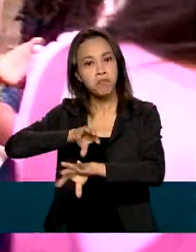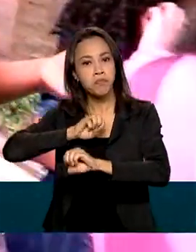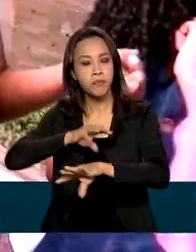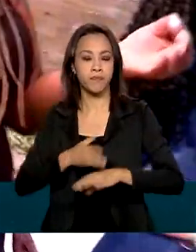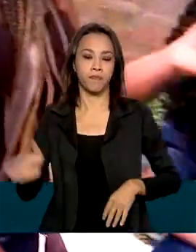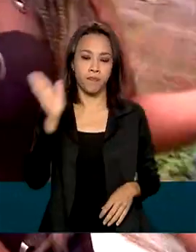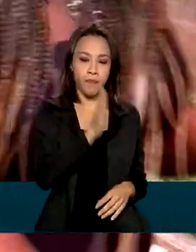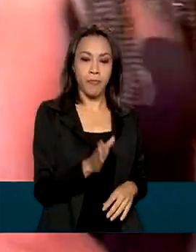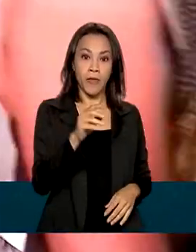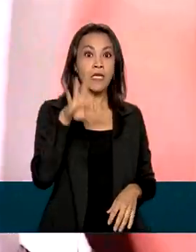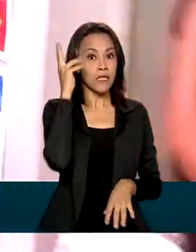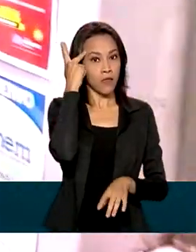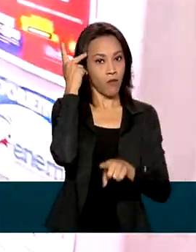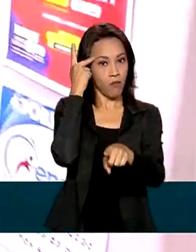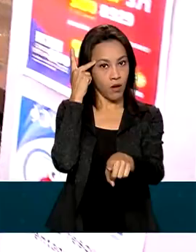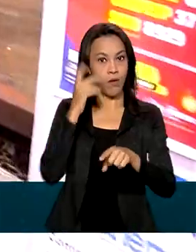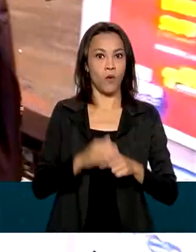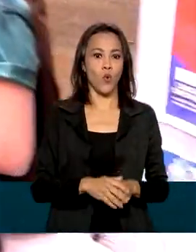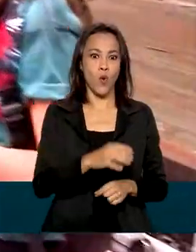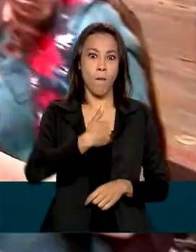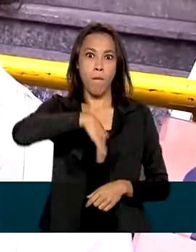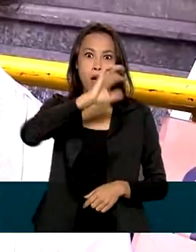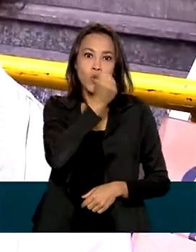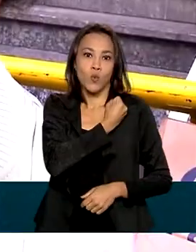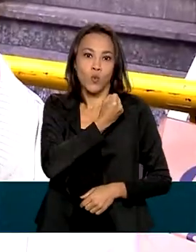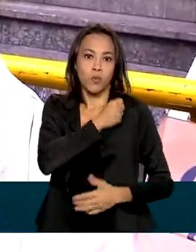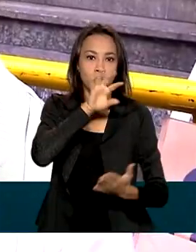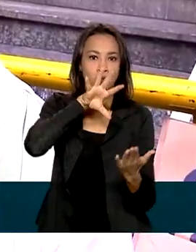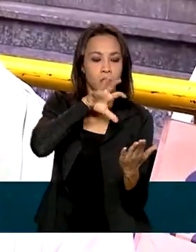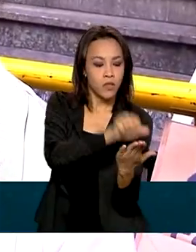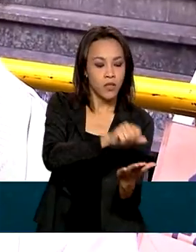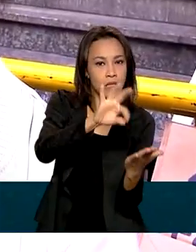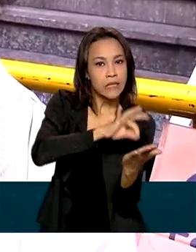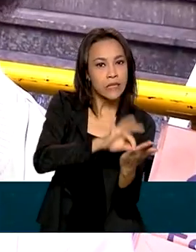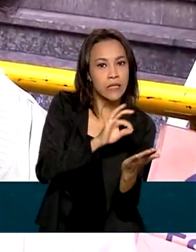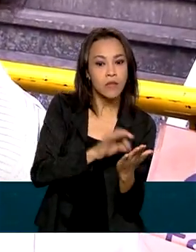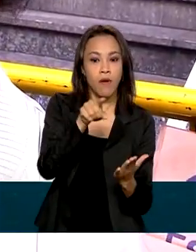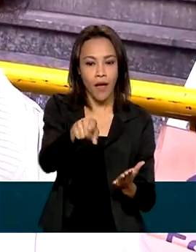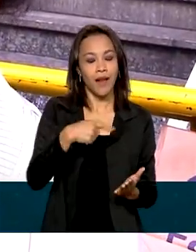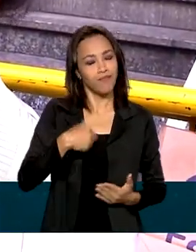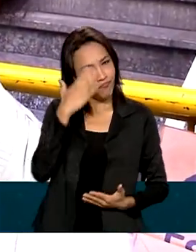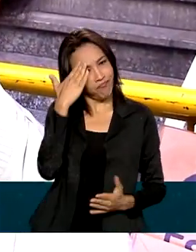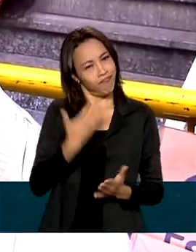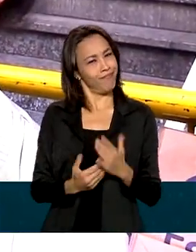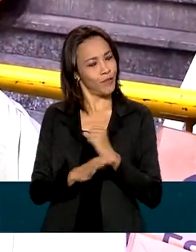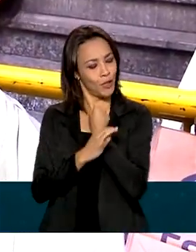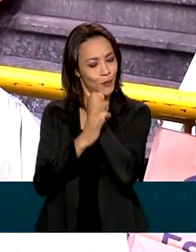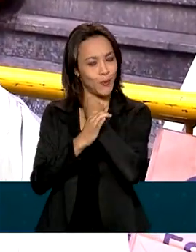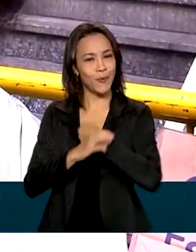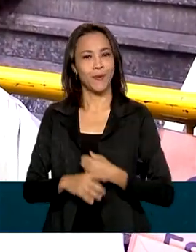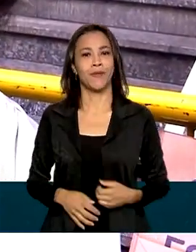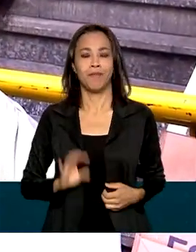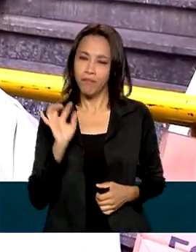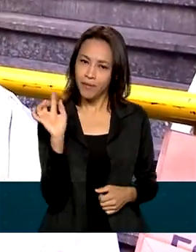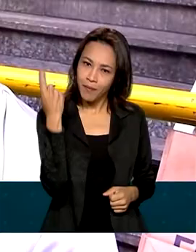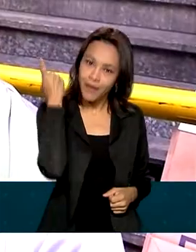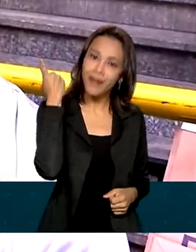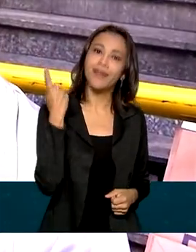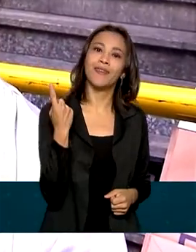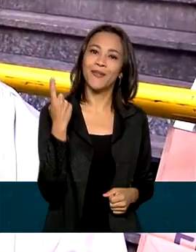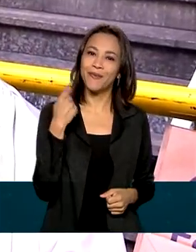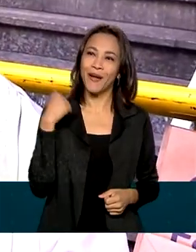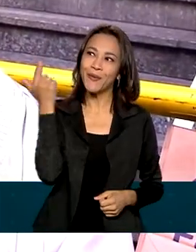Em São Paulo, o estado com o maior número de inscritos, a Stephanie saiu confiante e espera ter dado o primeiro passo